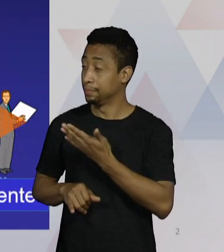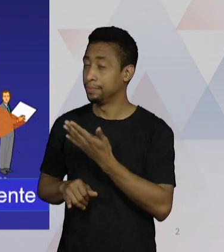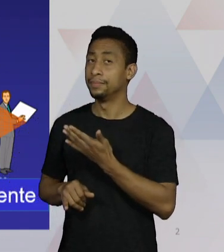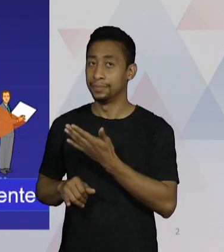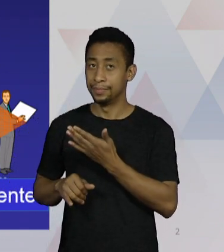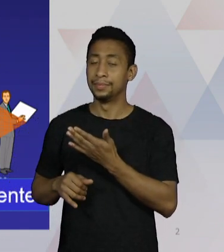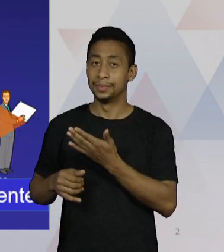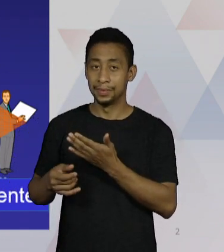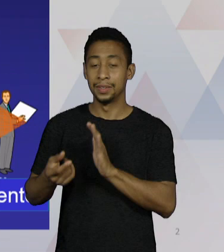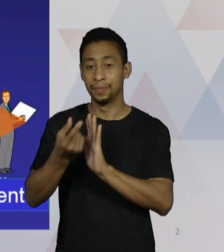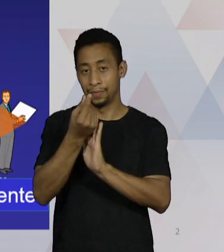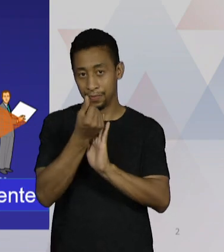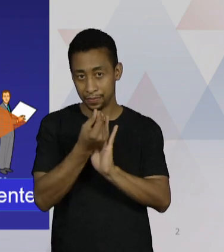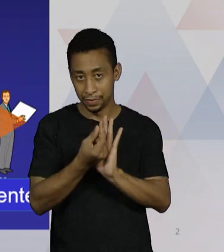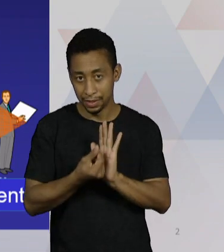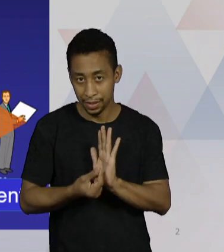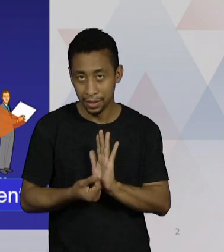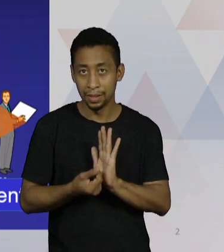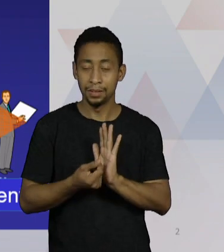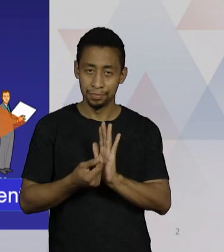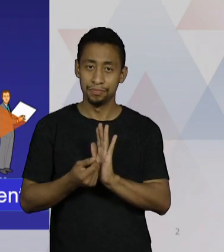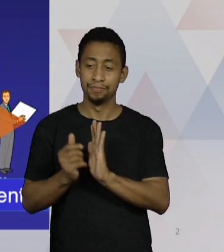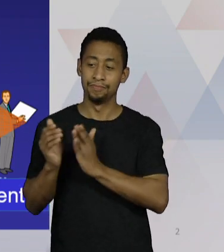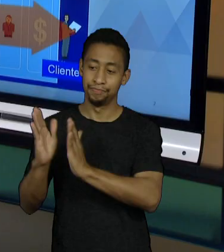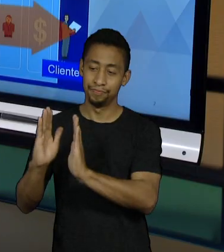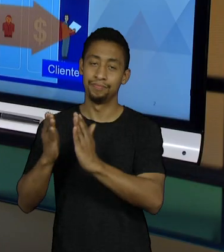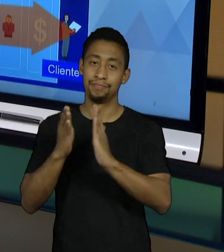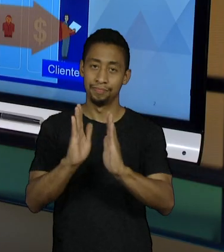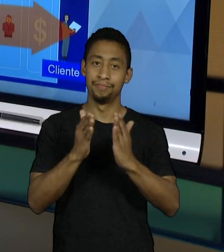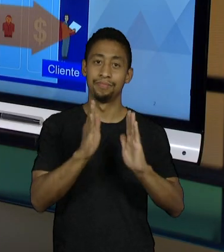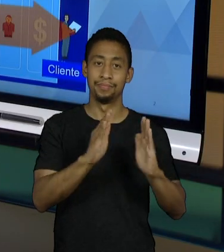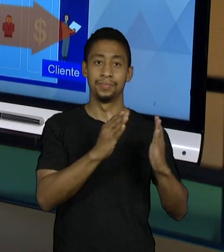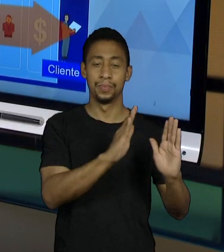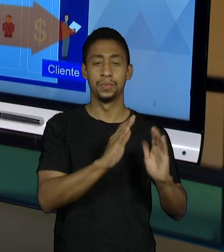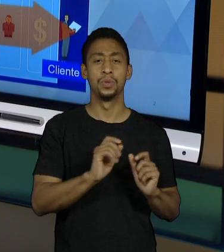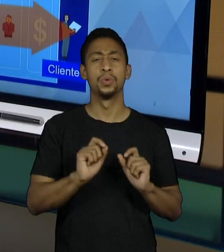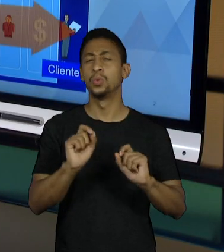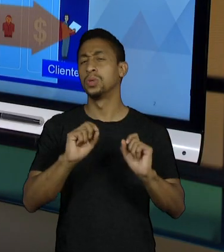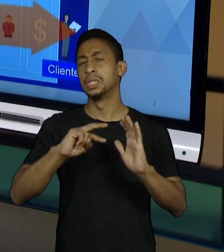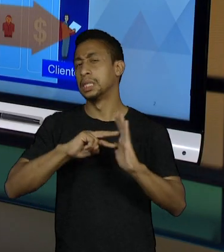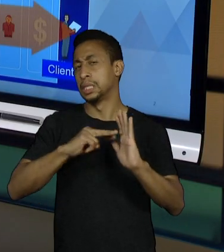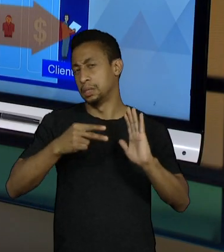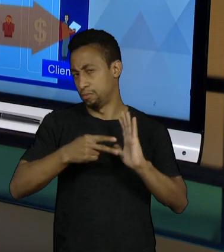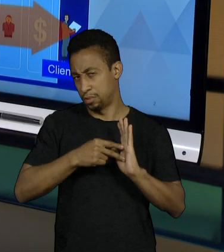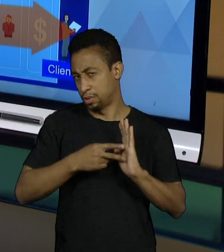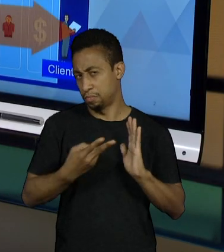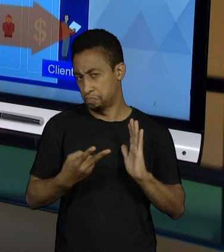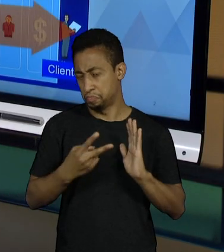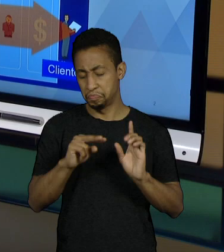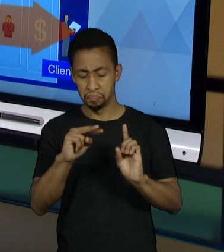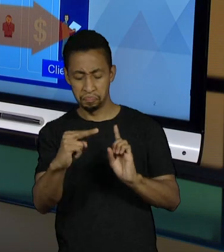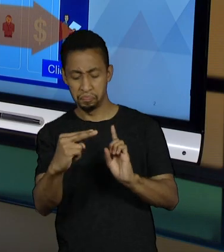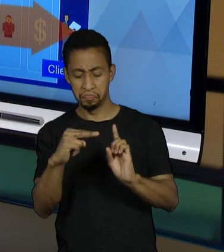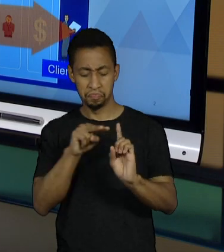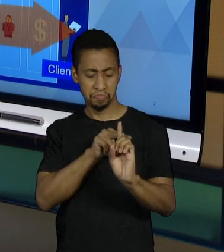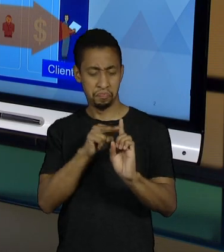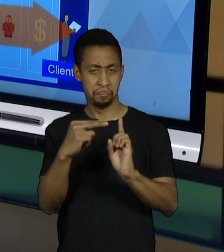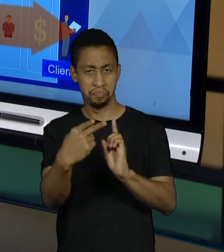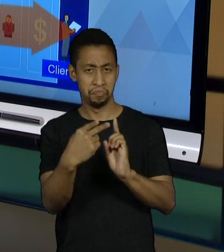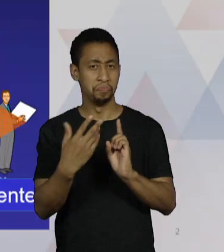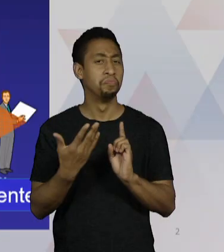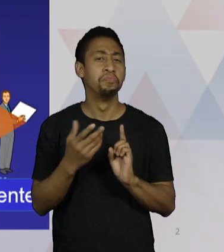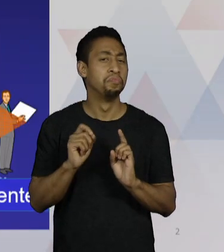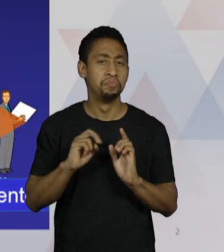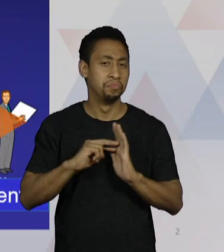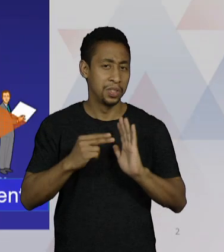enfim, finanças, várias áreas da empresa. O que significa a visão por processos? É essa visão